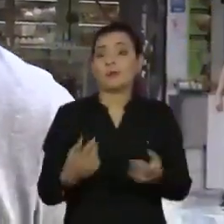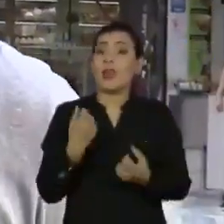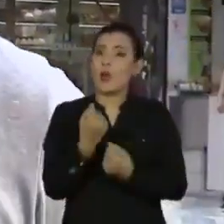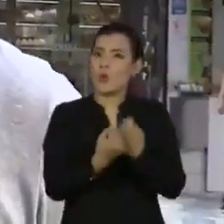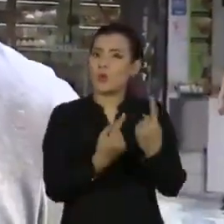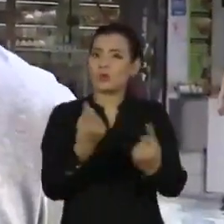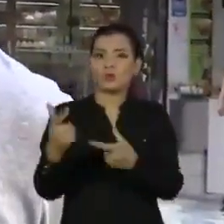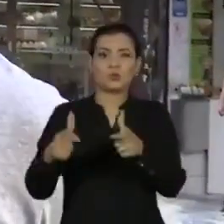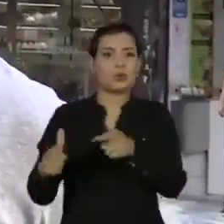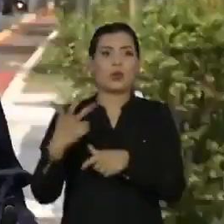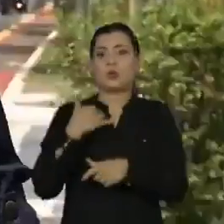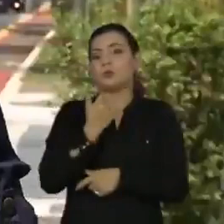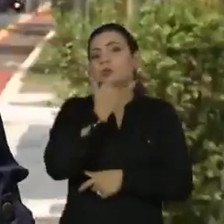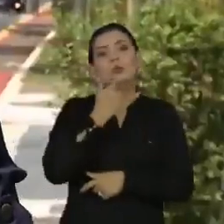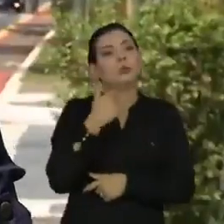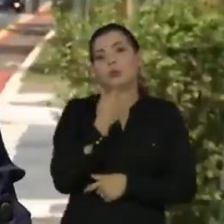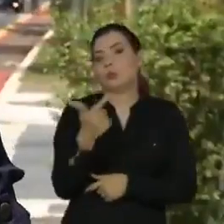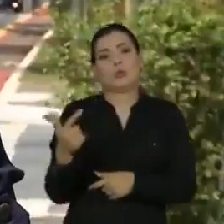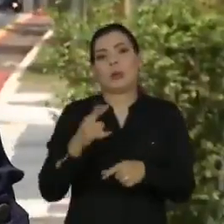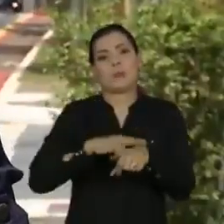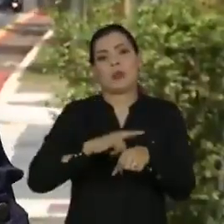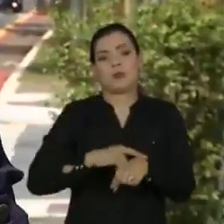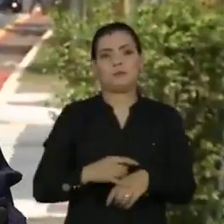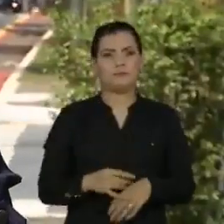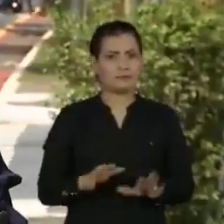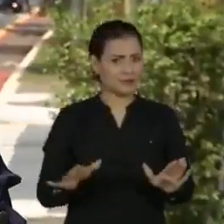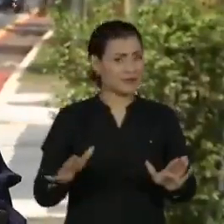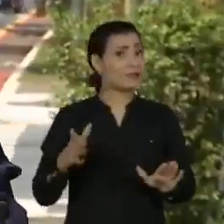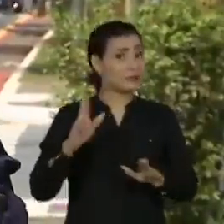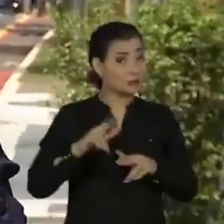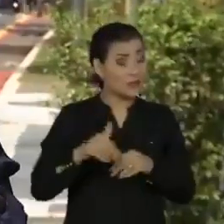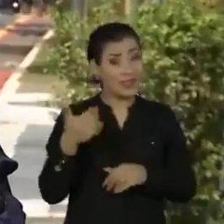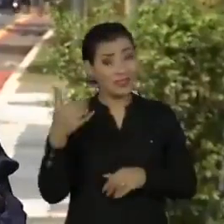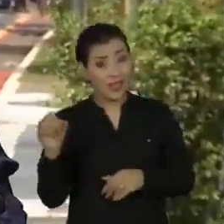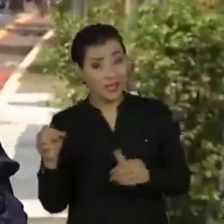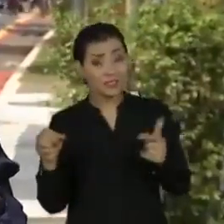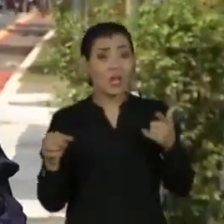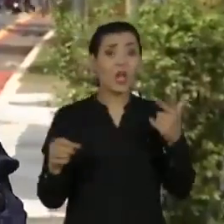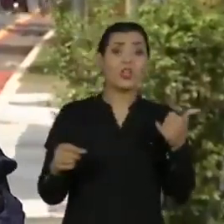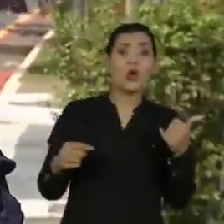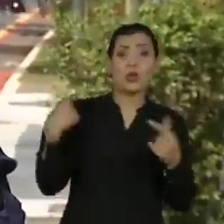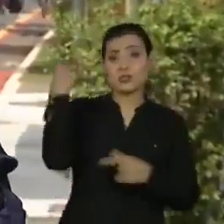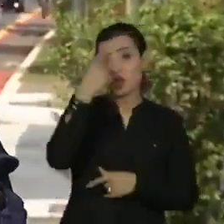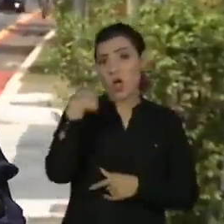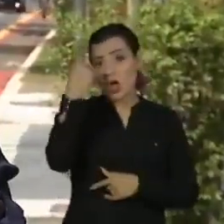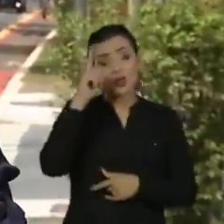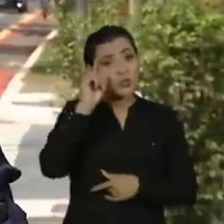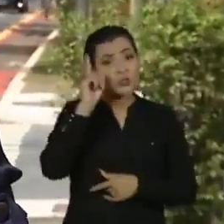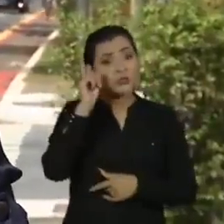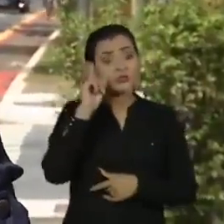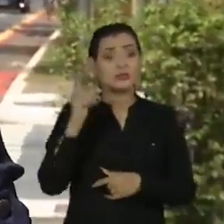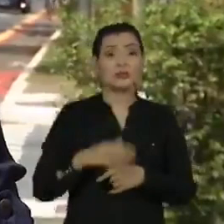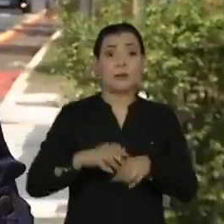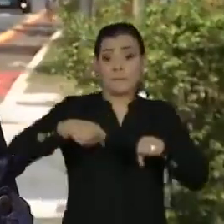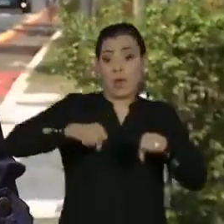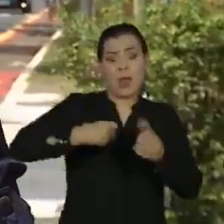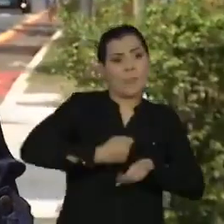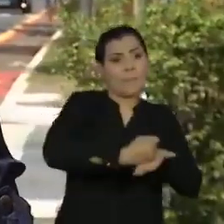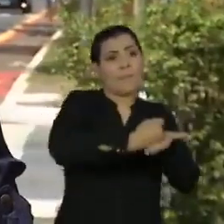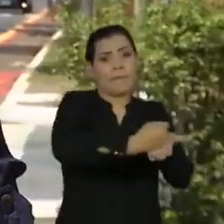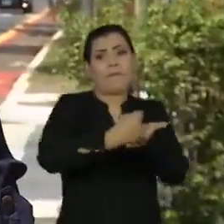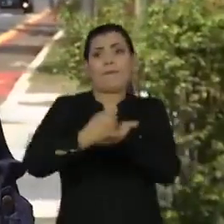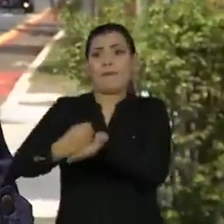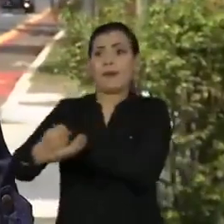que falam que não tem banheiro. Com turnos que alcançam 10, 12 horas por dia, motociclistas e